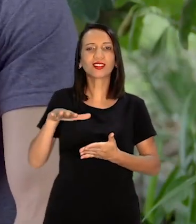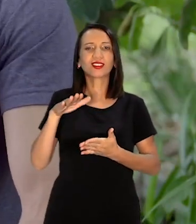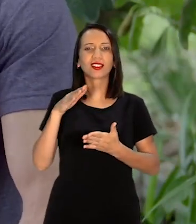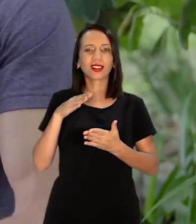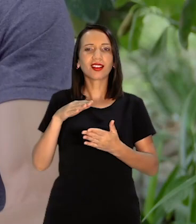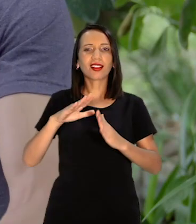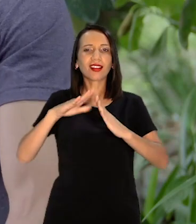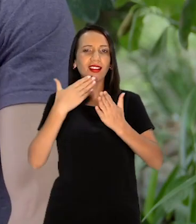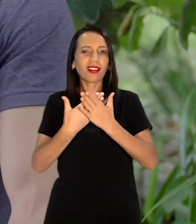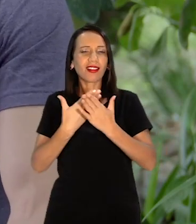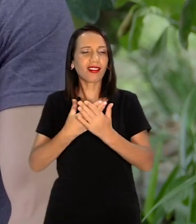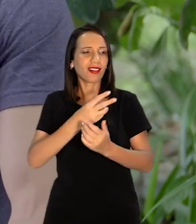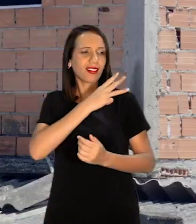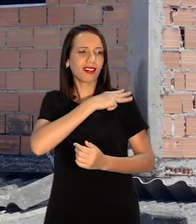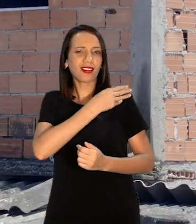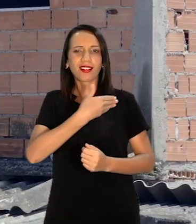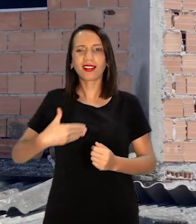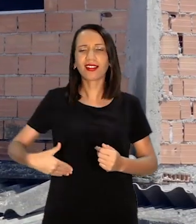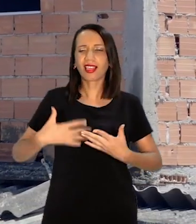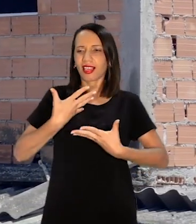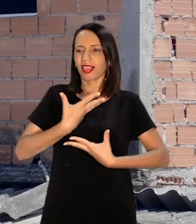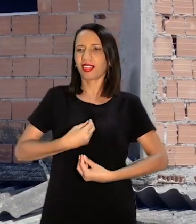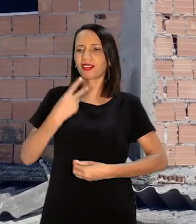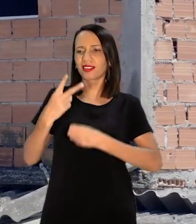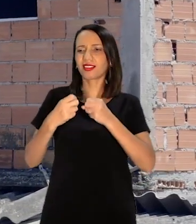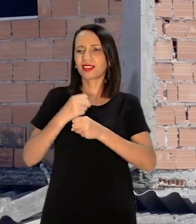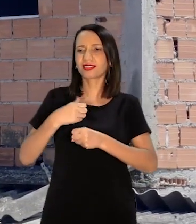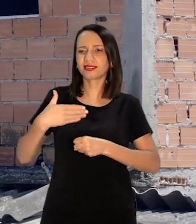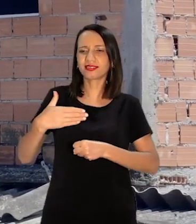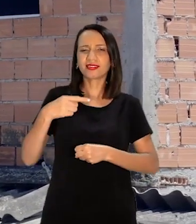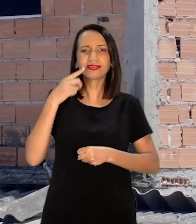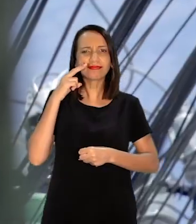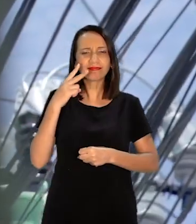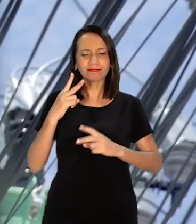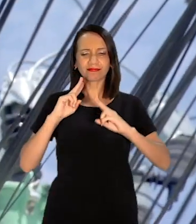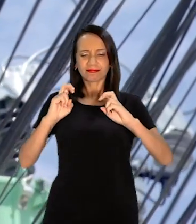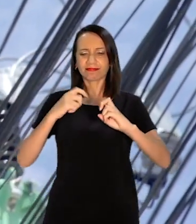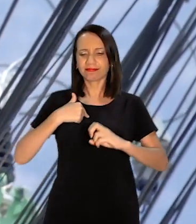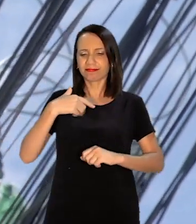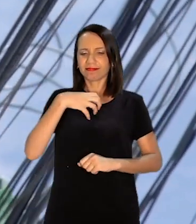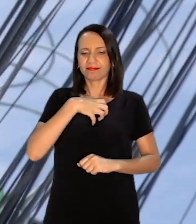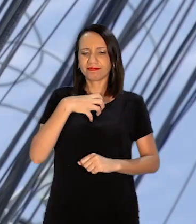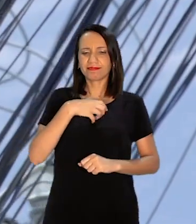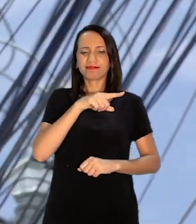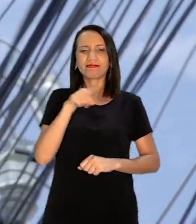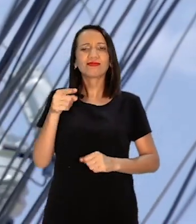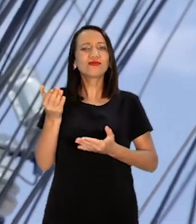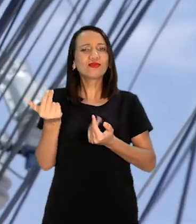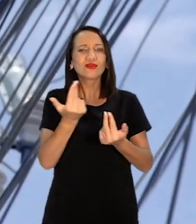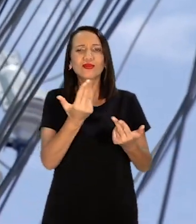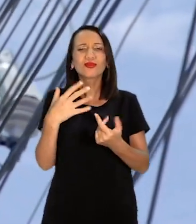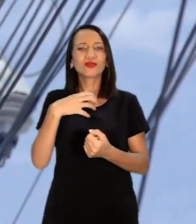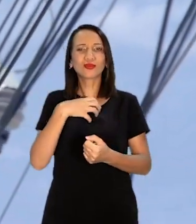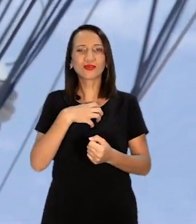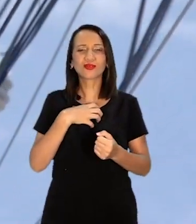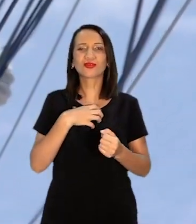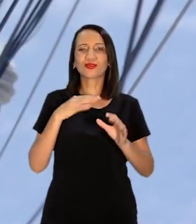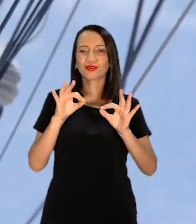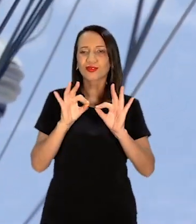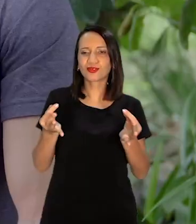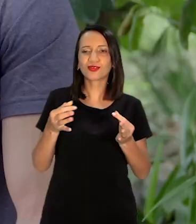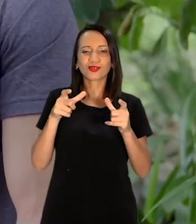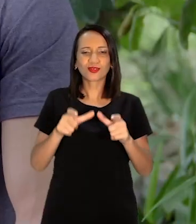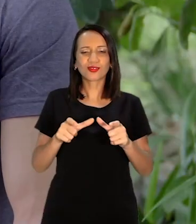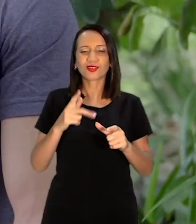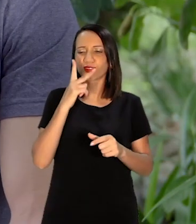desanimado Eu queria Eu tinha repetido Dois anos E aí eu me vi Numa situação É uma situação Que muitos jovens Se veem na periferia Era a